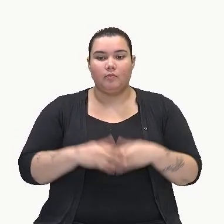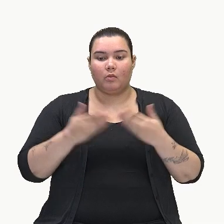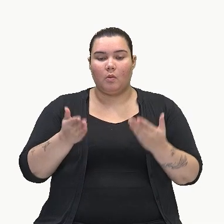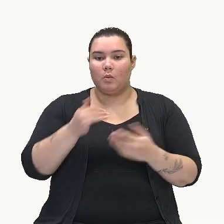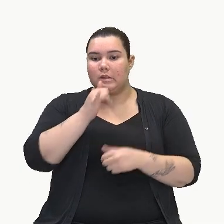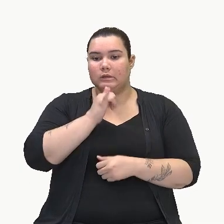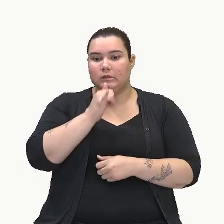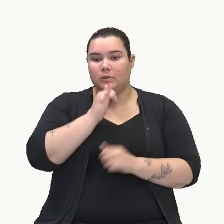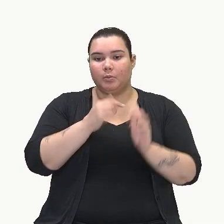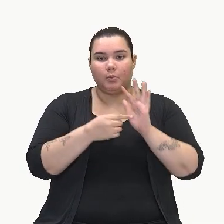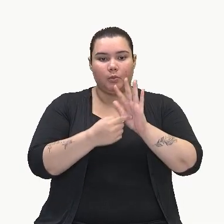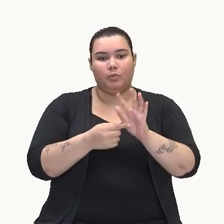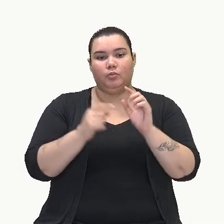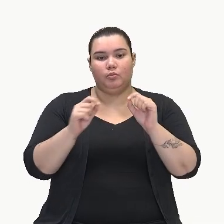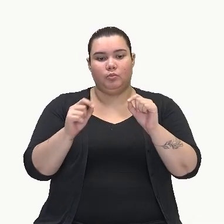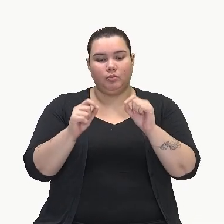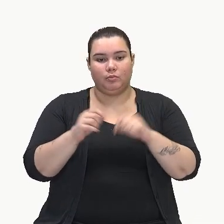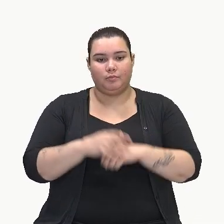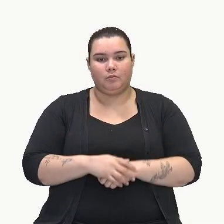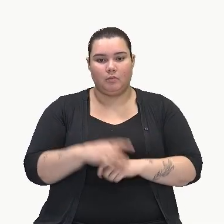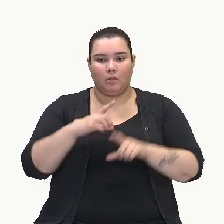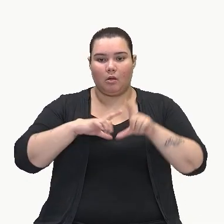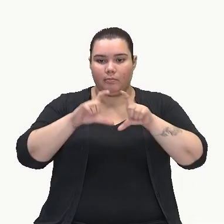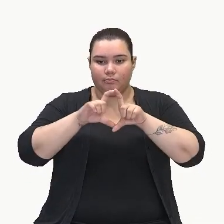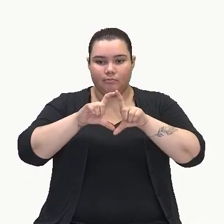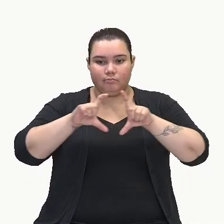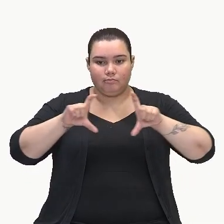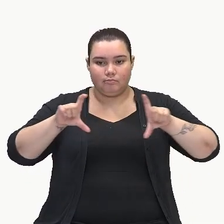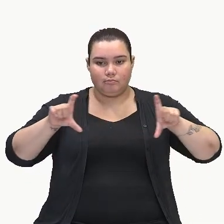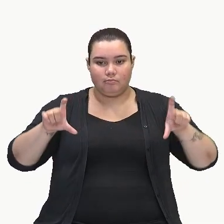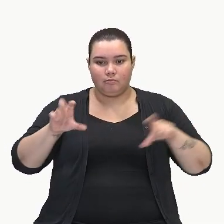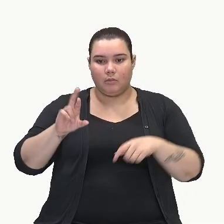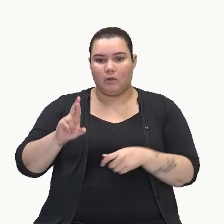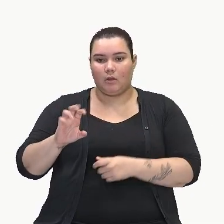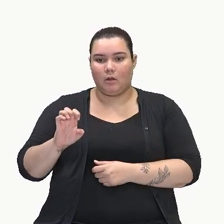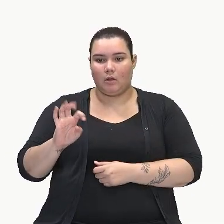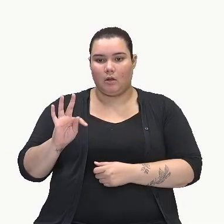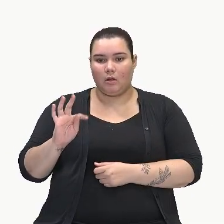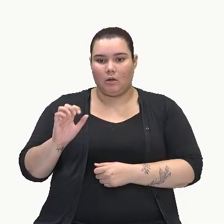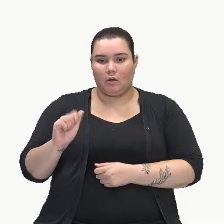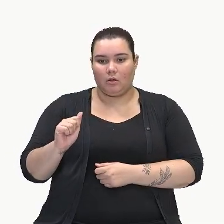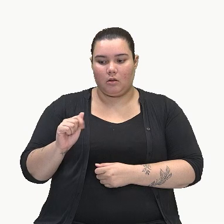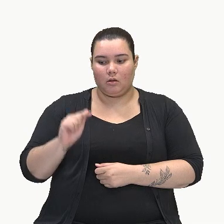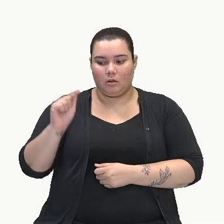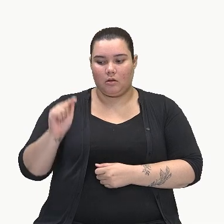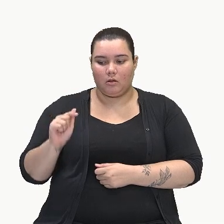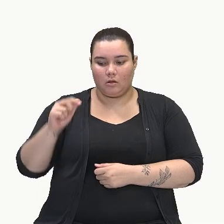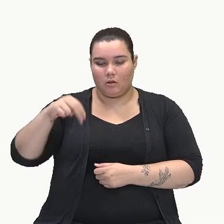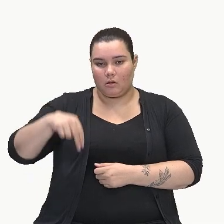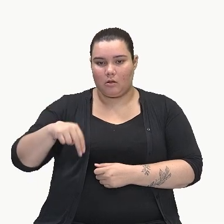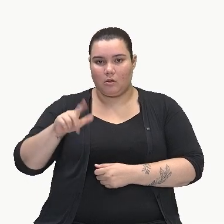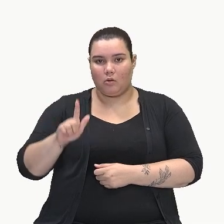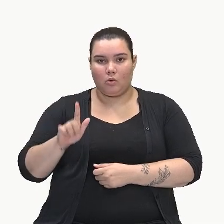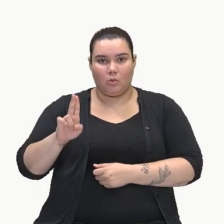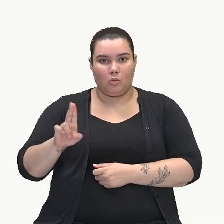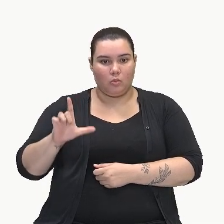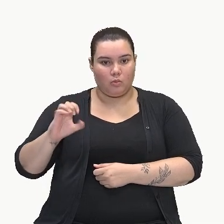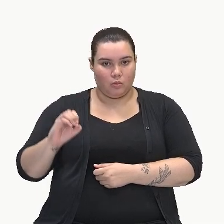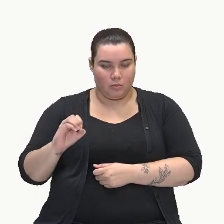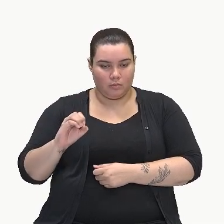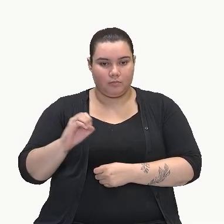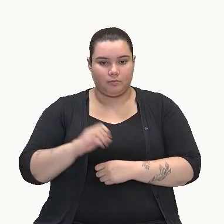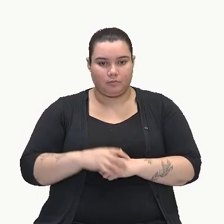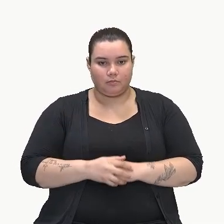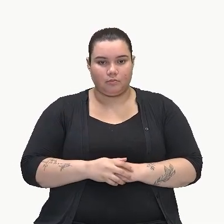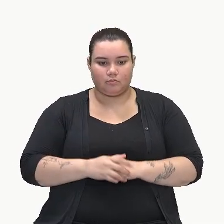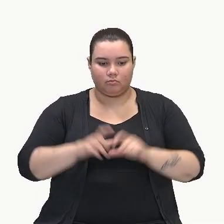exemplo, nós temos um retângulo. Aqui o nosso retângulo, tá? Esse